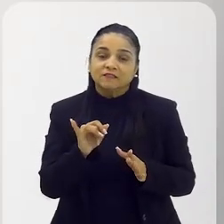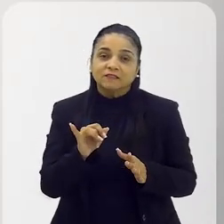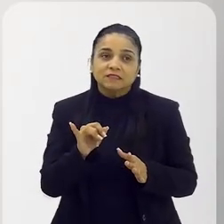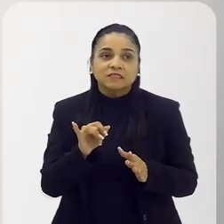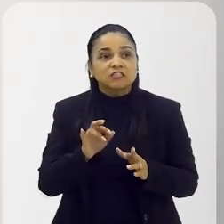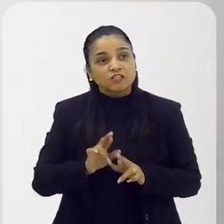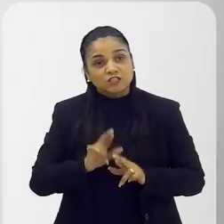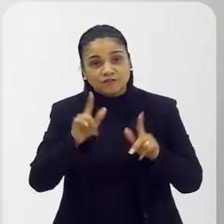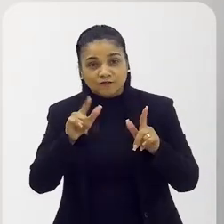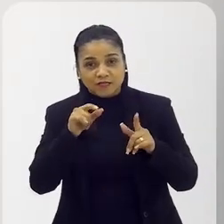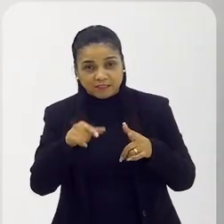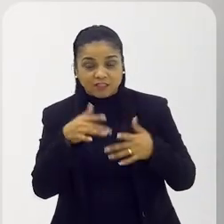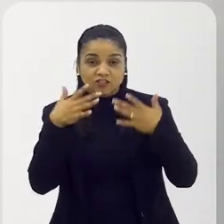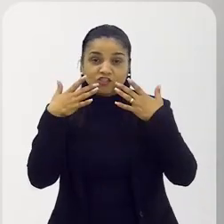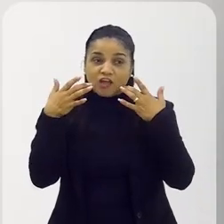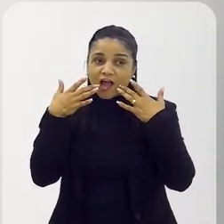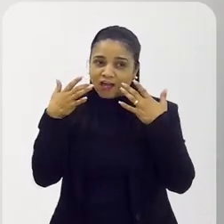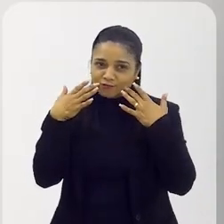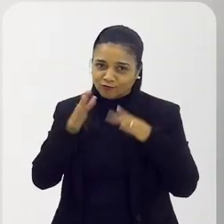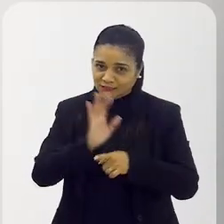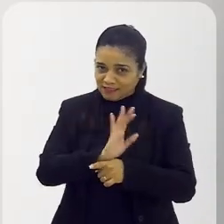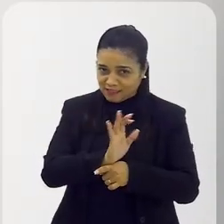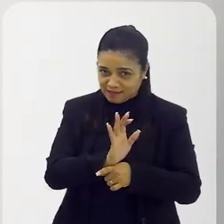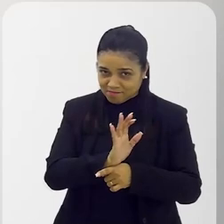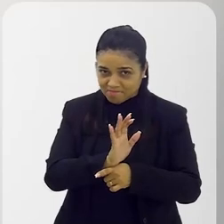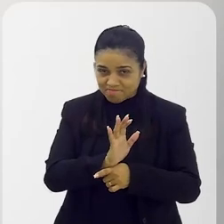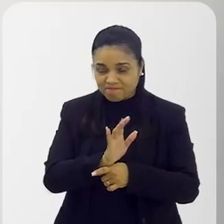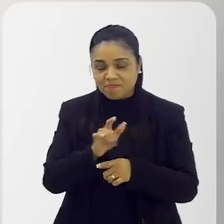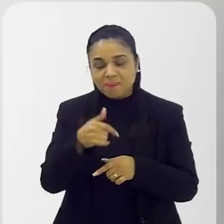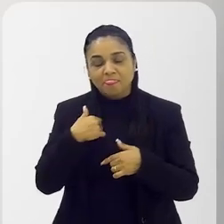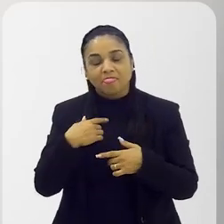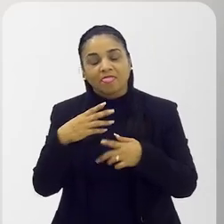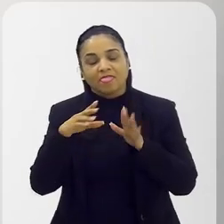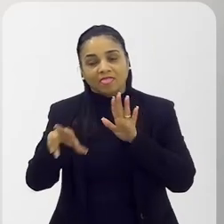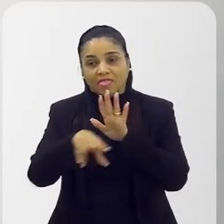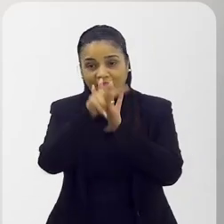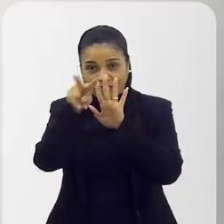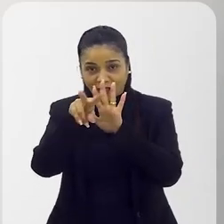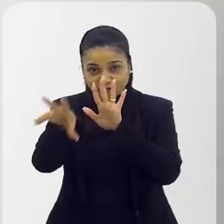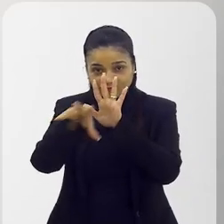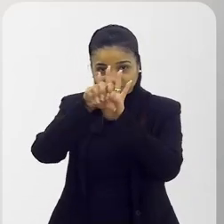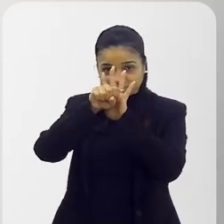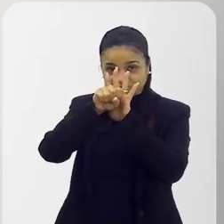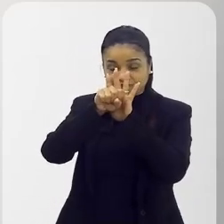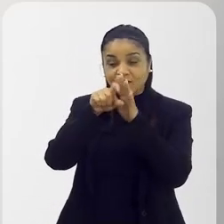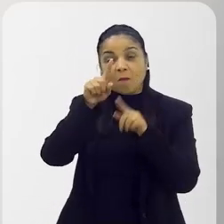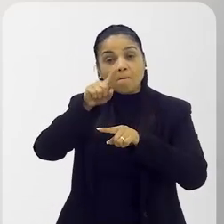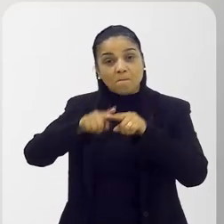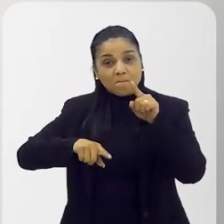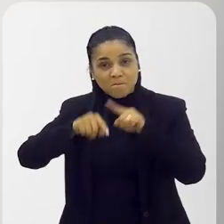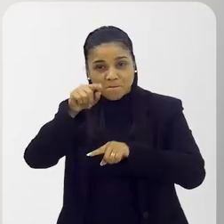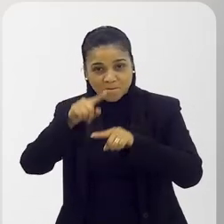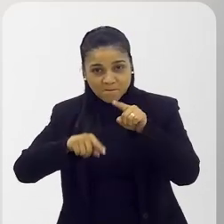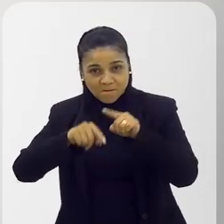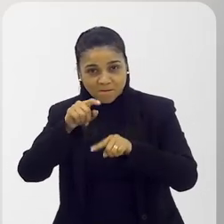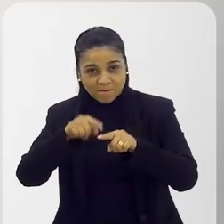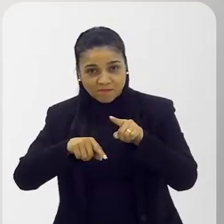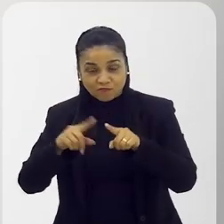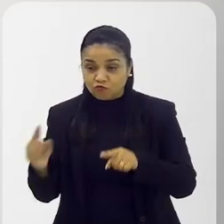assim, a outra diferença boa do teatro, que para o audiovisual, o audiovisual é um produto